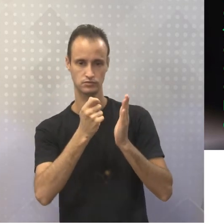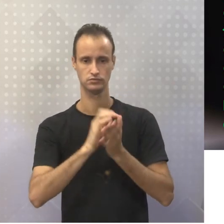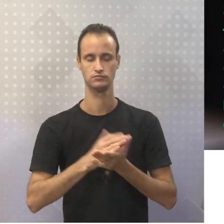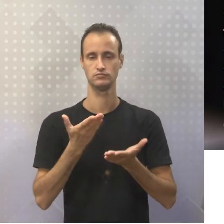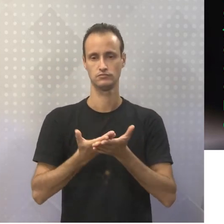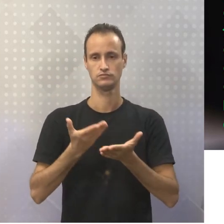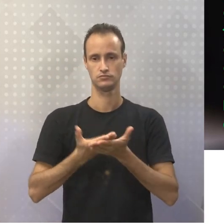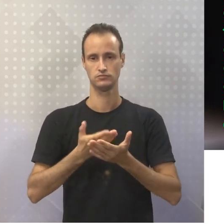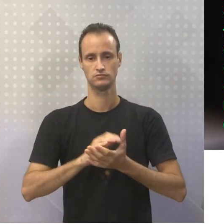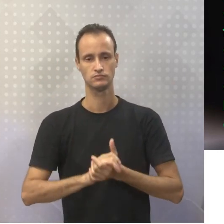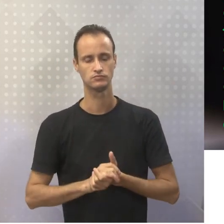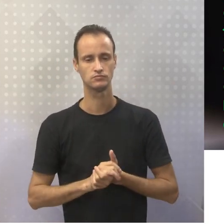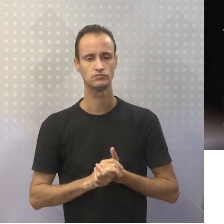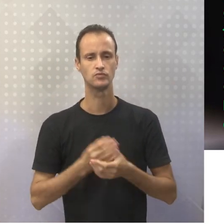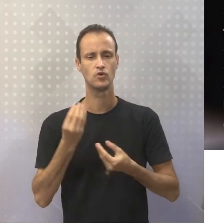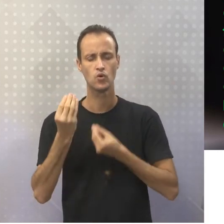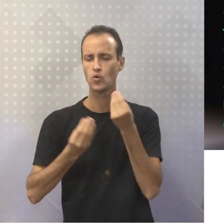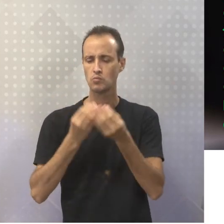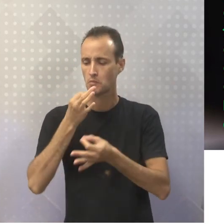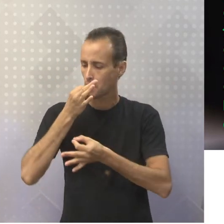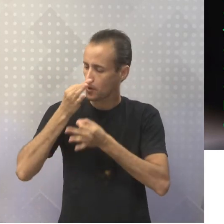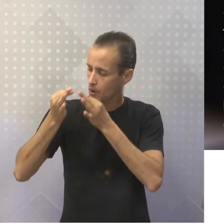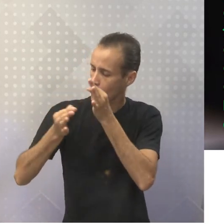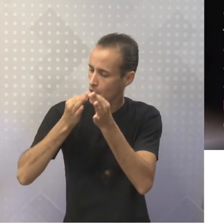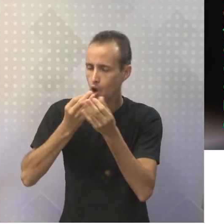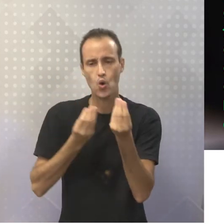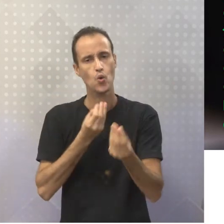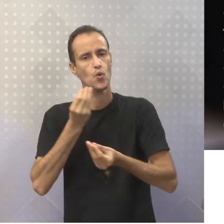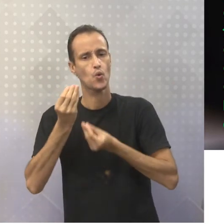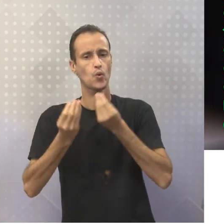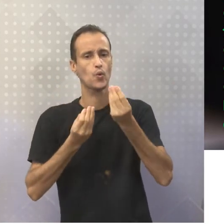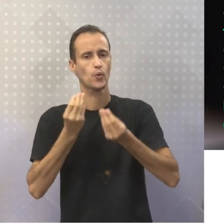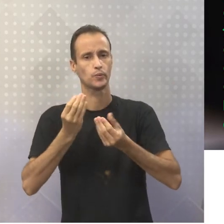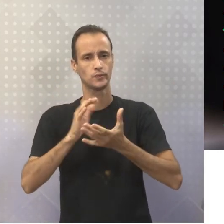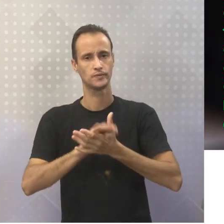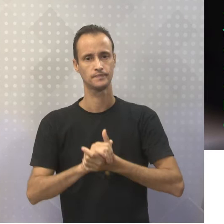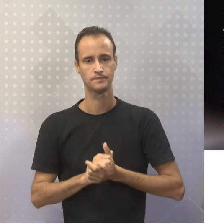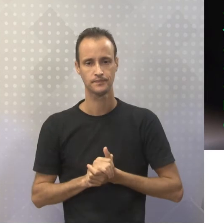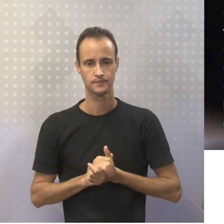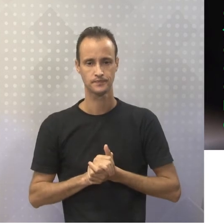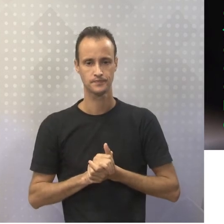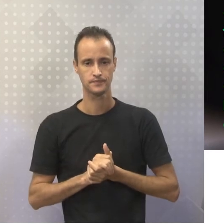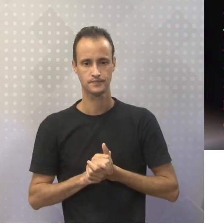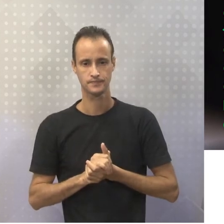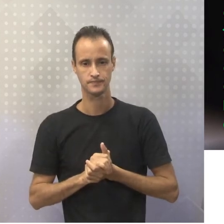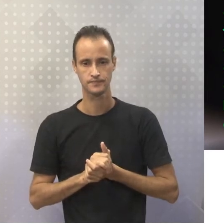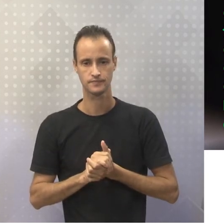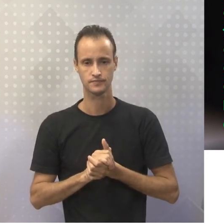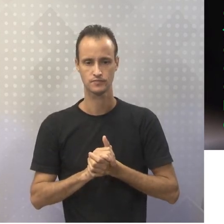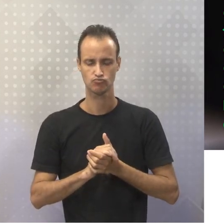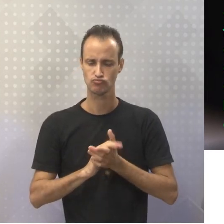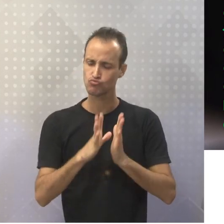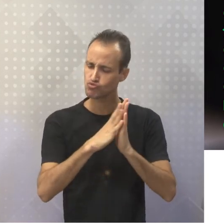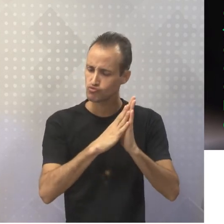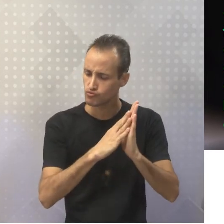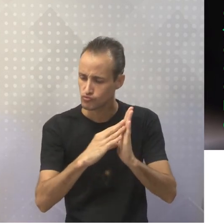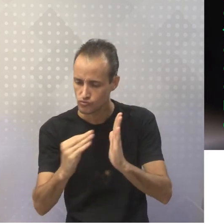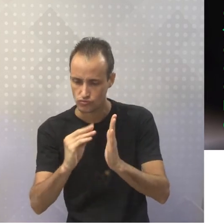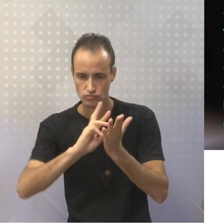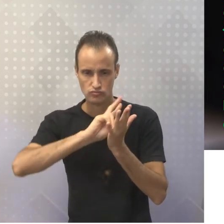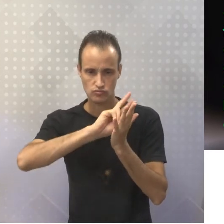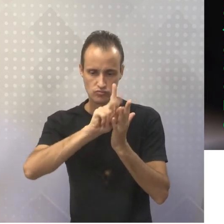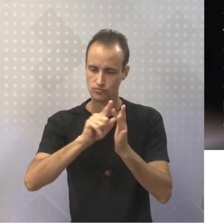nossa aula. Então, como é que essa argumentação é construída? A partir, justamente, dos modalizadores. Ou seja,